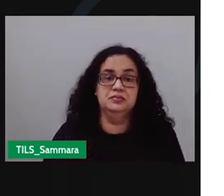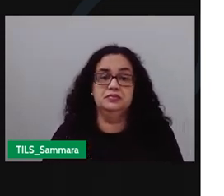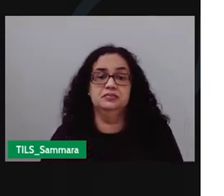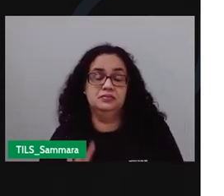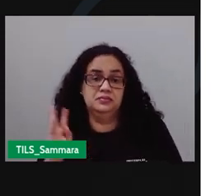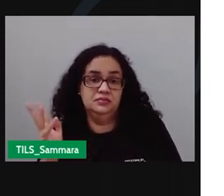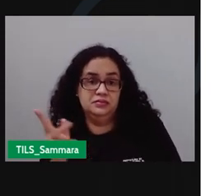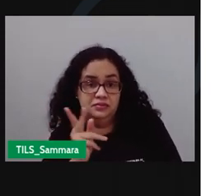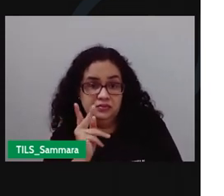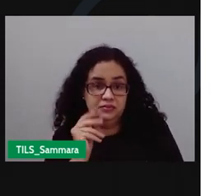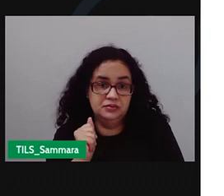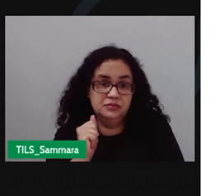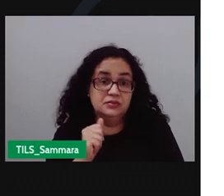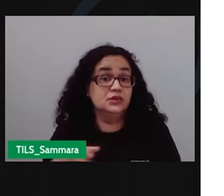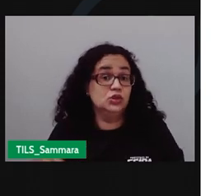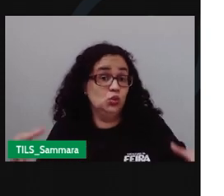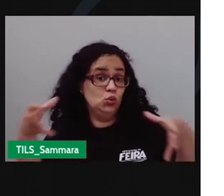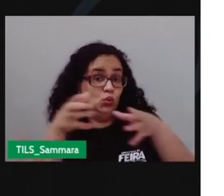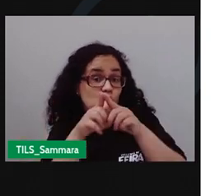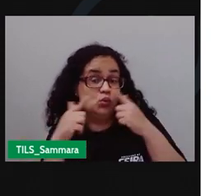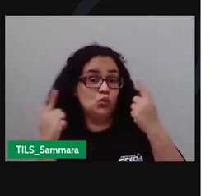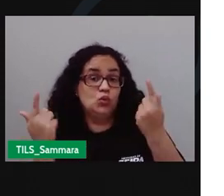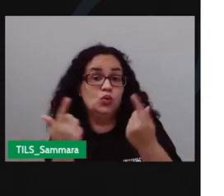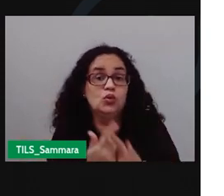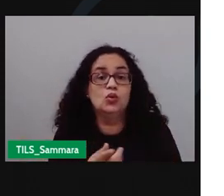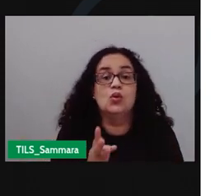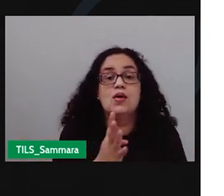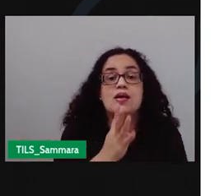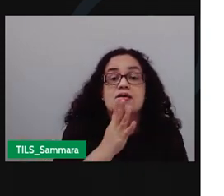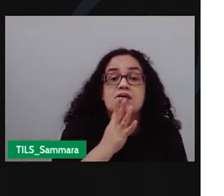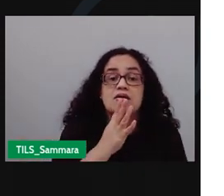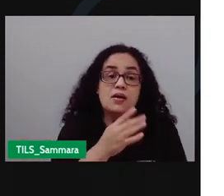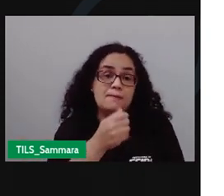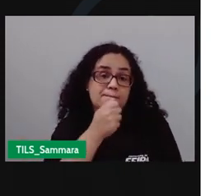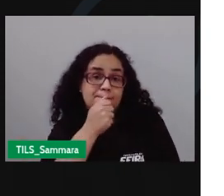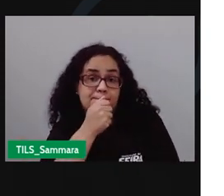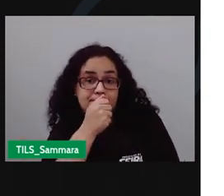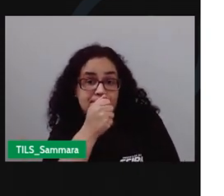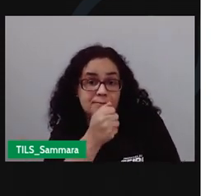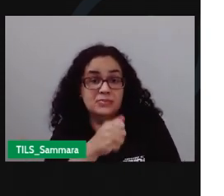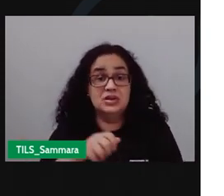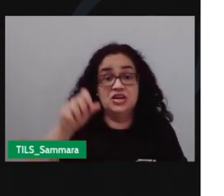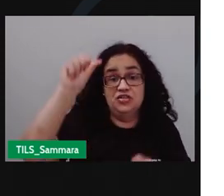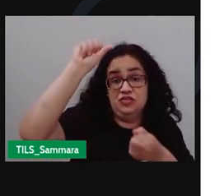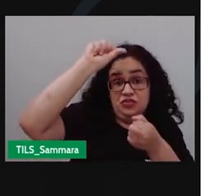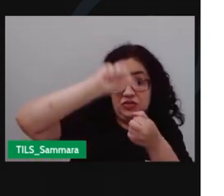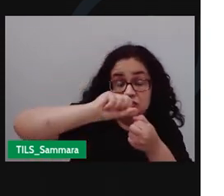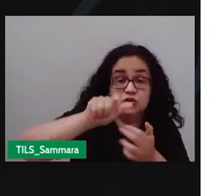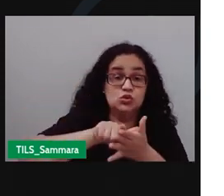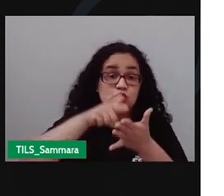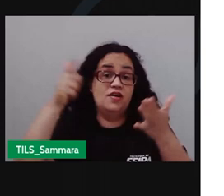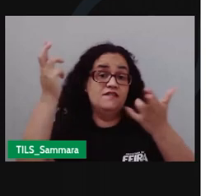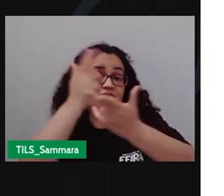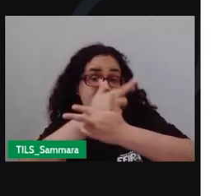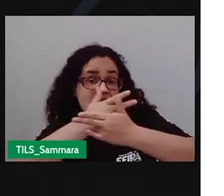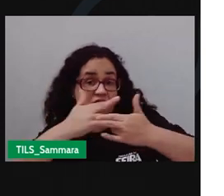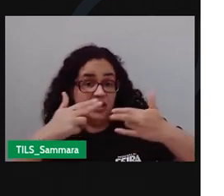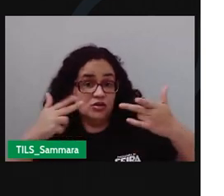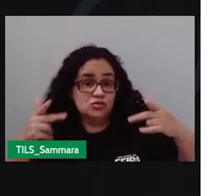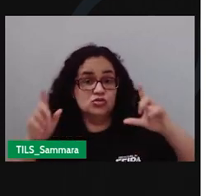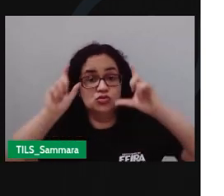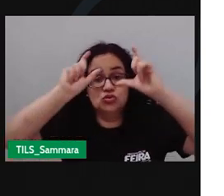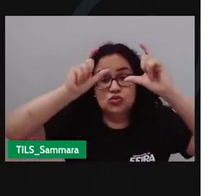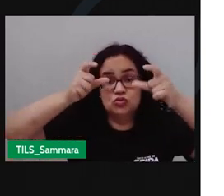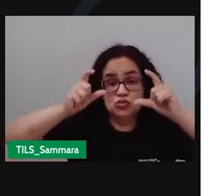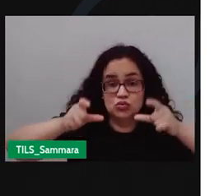em grupo, mais conhecida como coletiva de imprensa é realizada com jornalistas de diversos